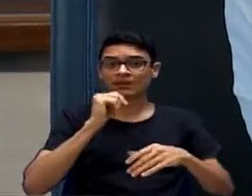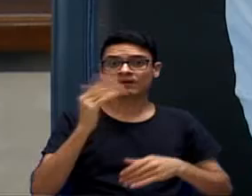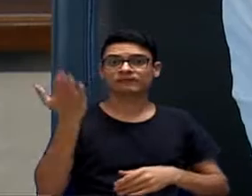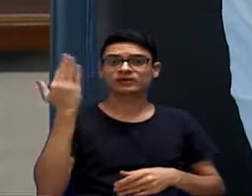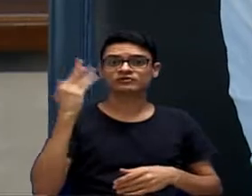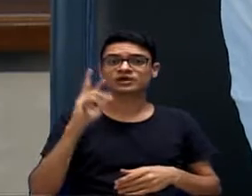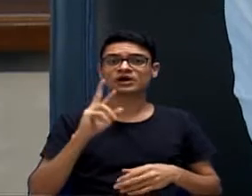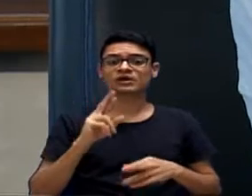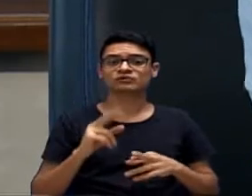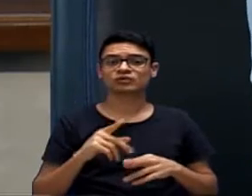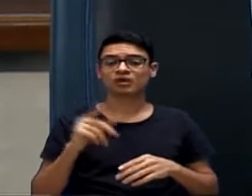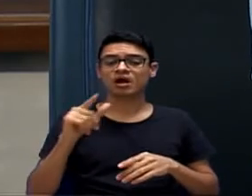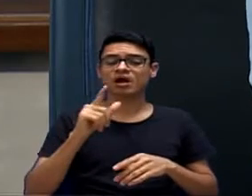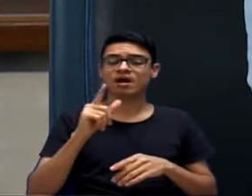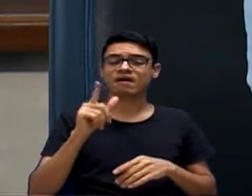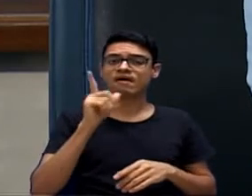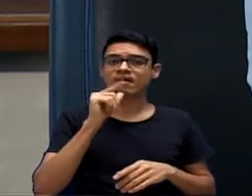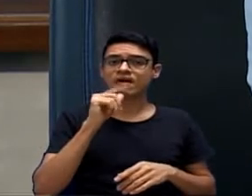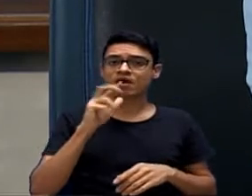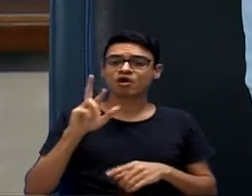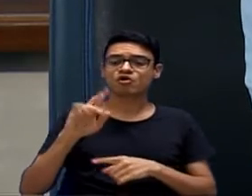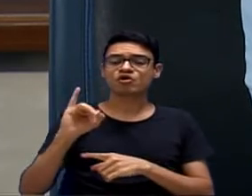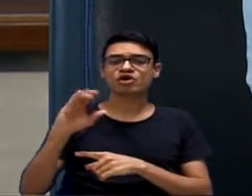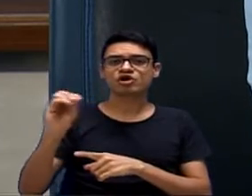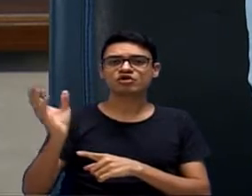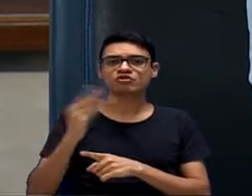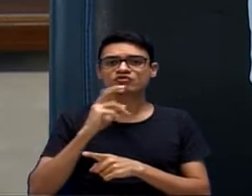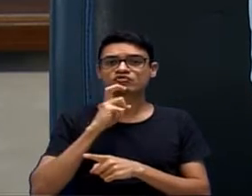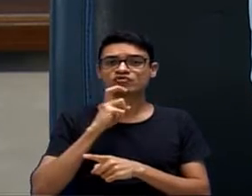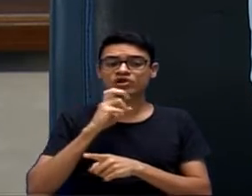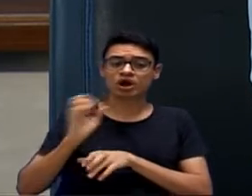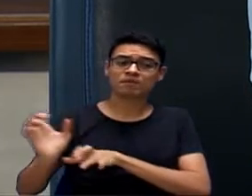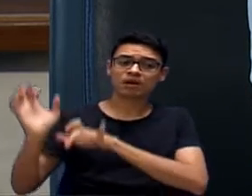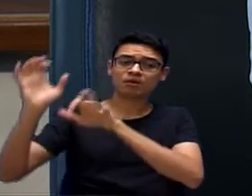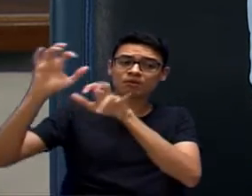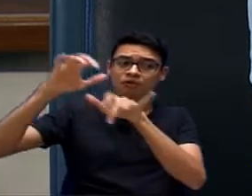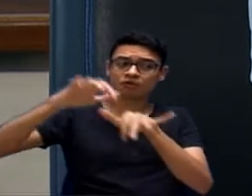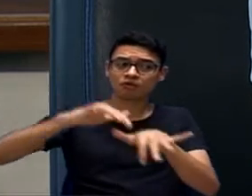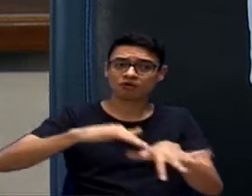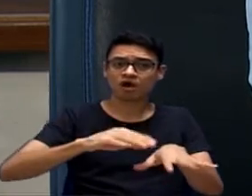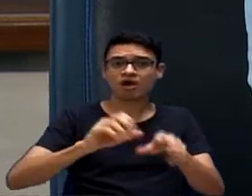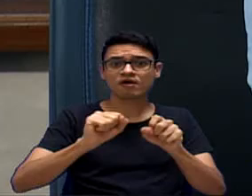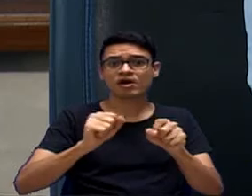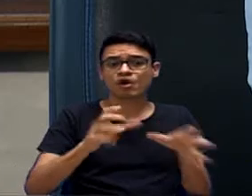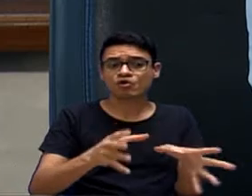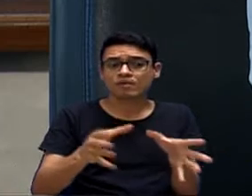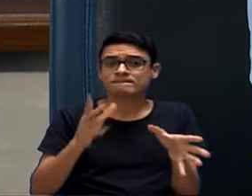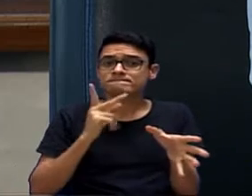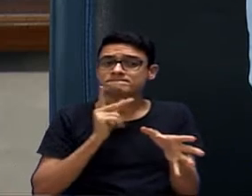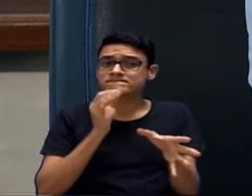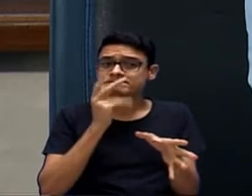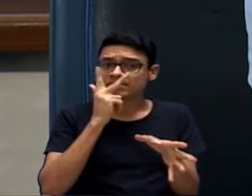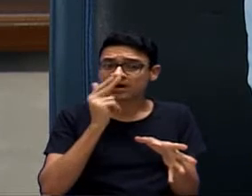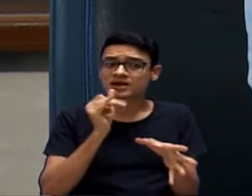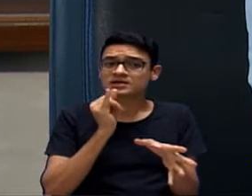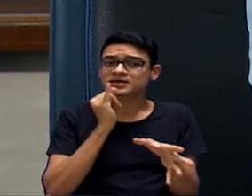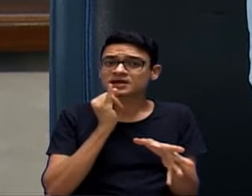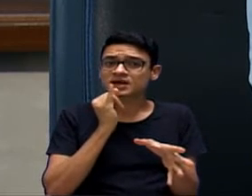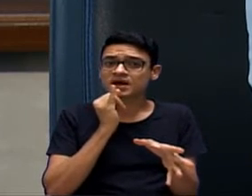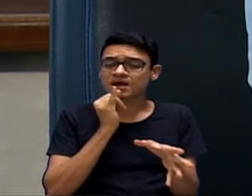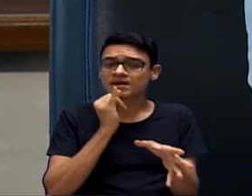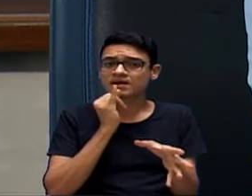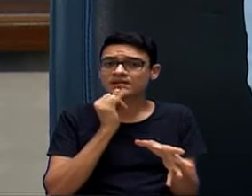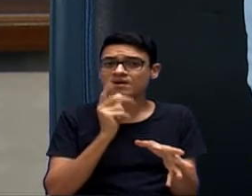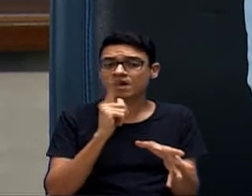Sorocaba, vai represar tudo. Eles fizeram um canal em 90 graus, ou seja, aumentou